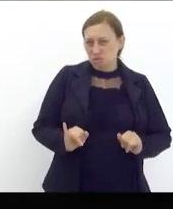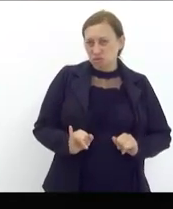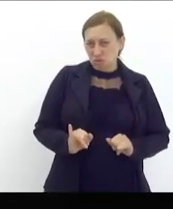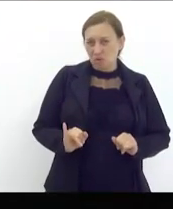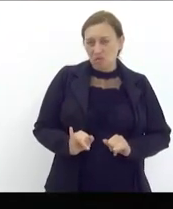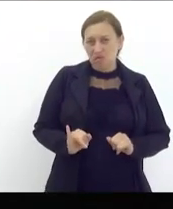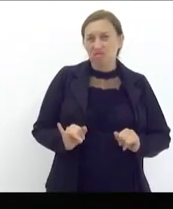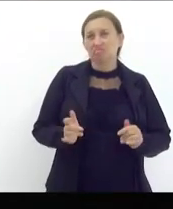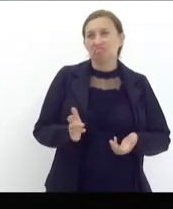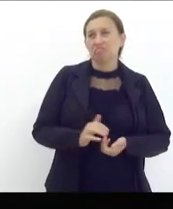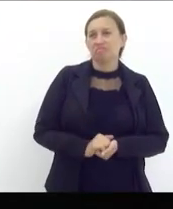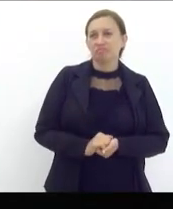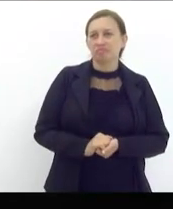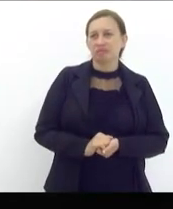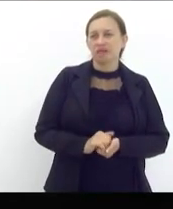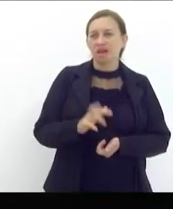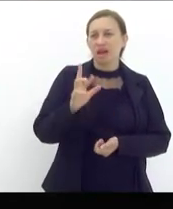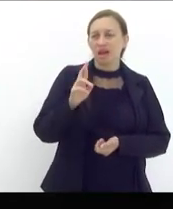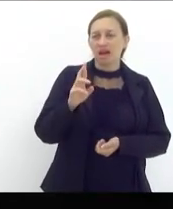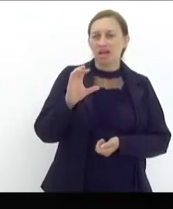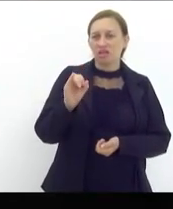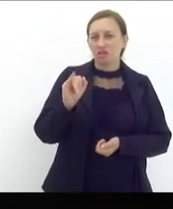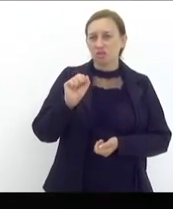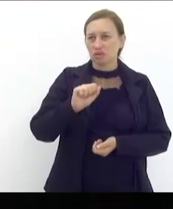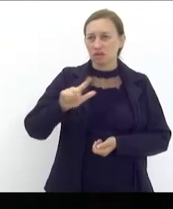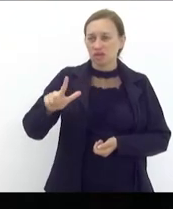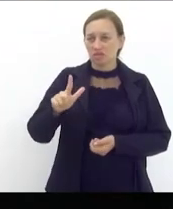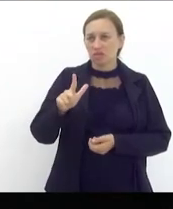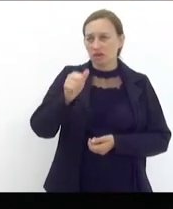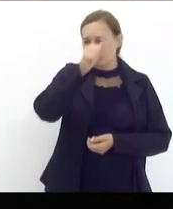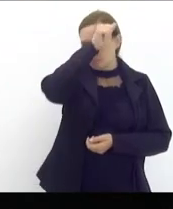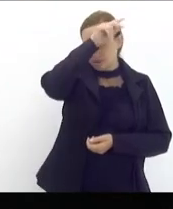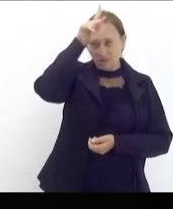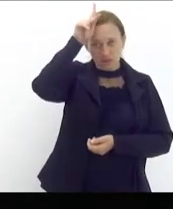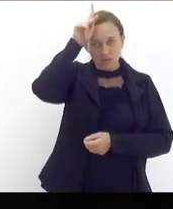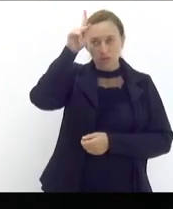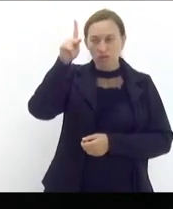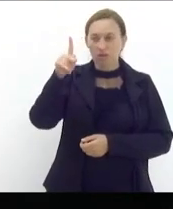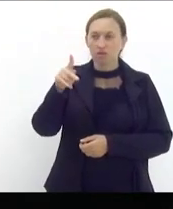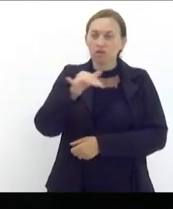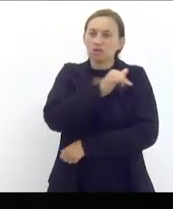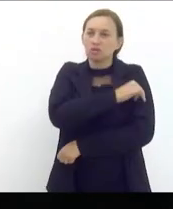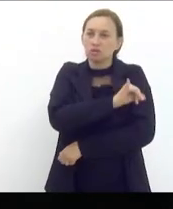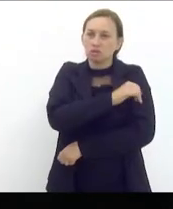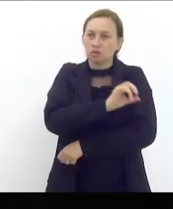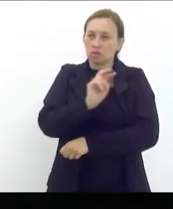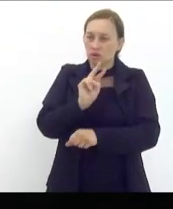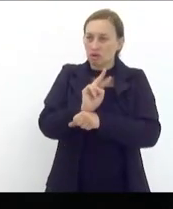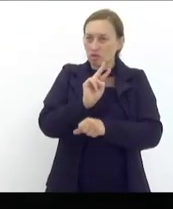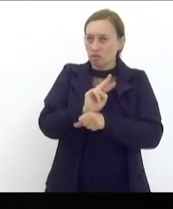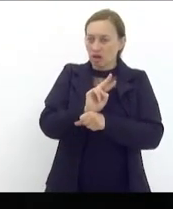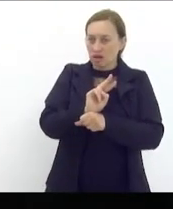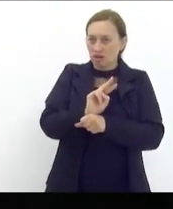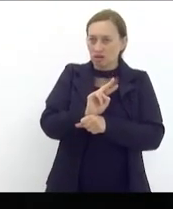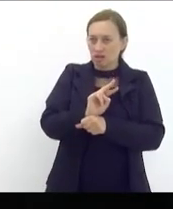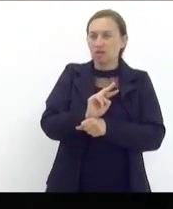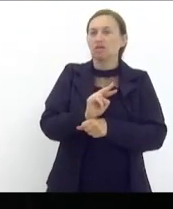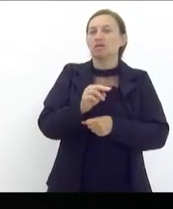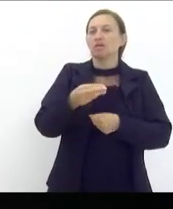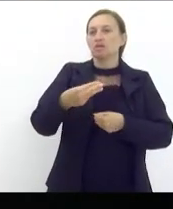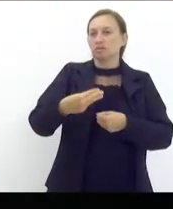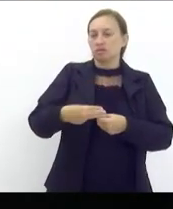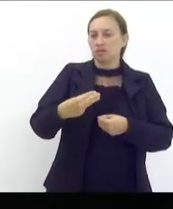extremamente irracional da prefeitura do Rio que coloca a guarda municipal para atacar